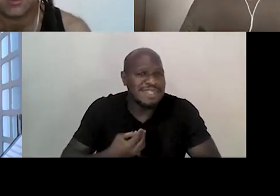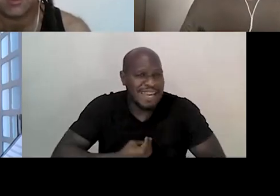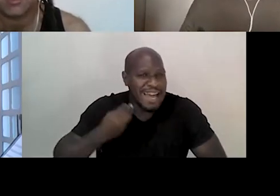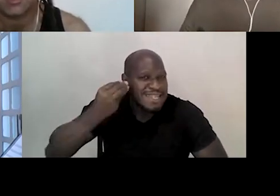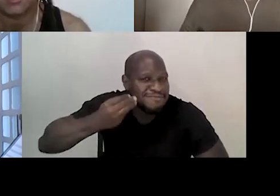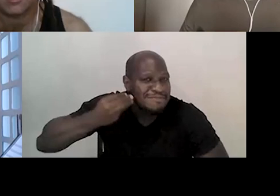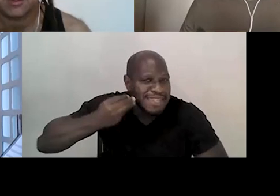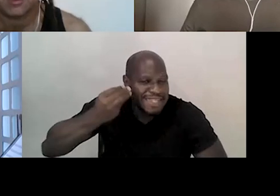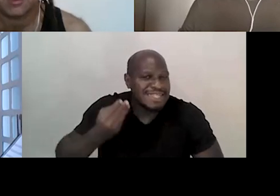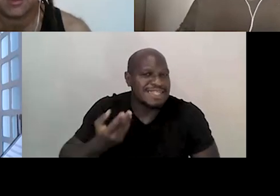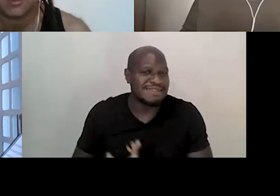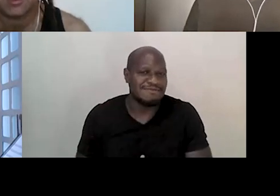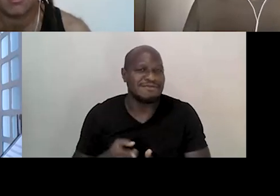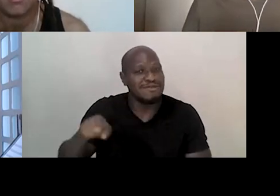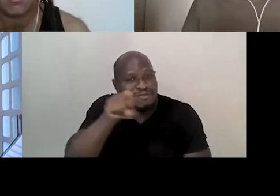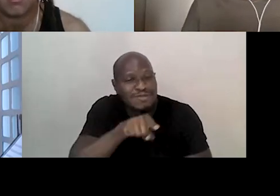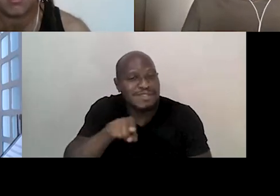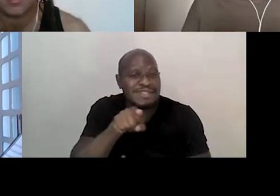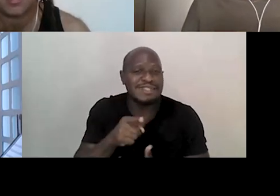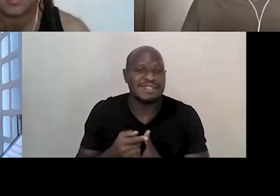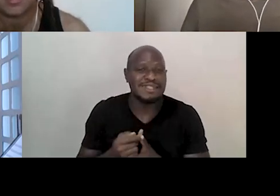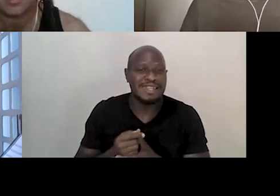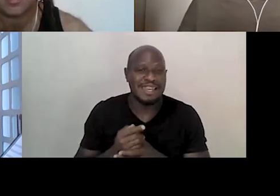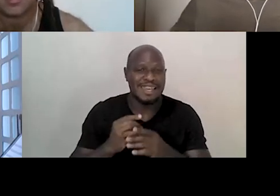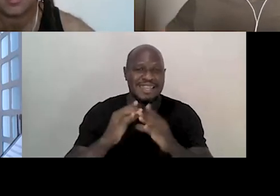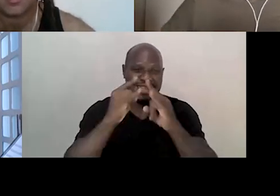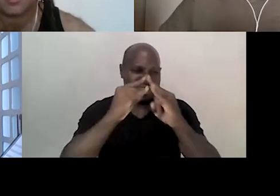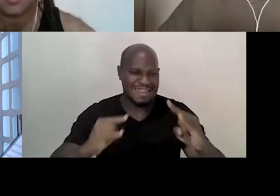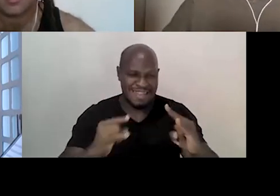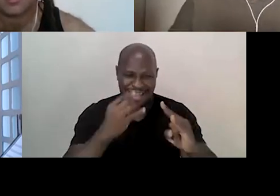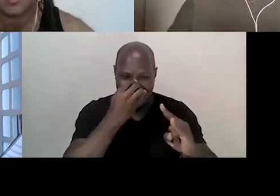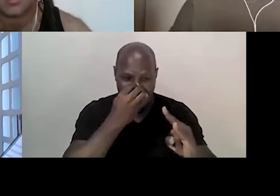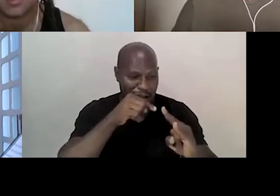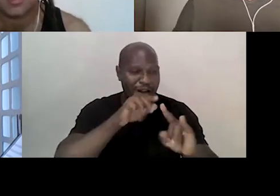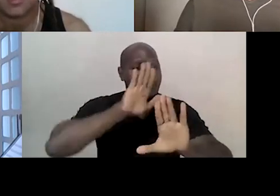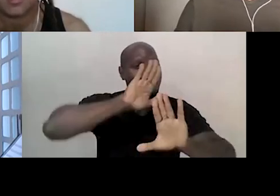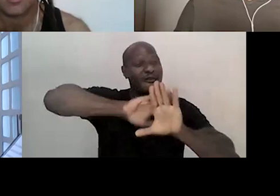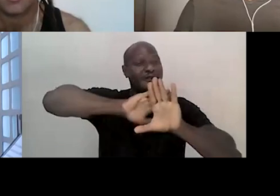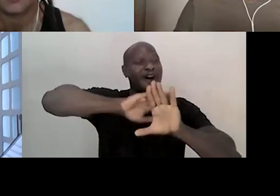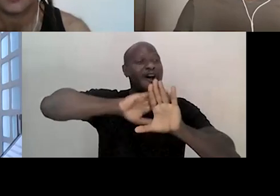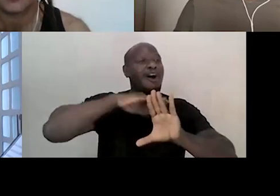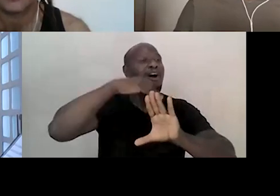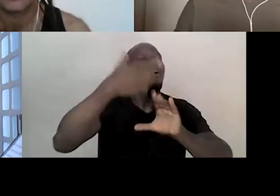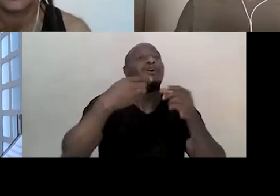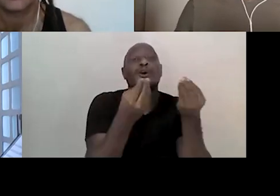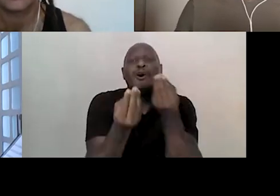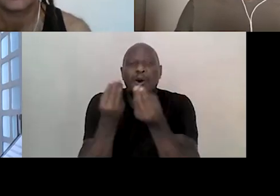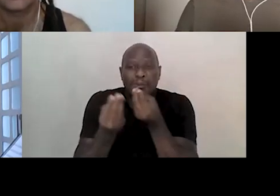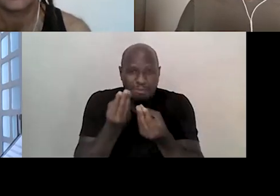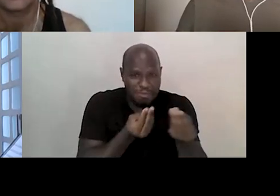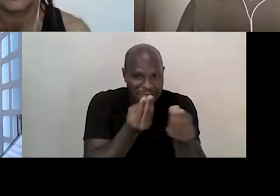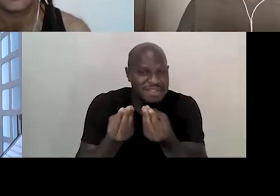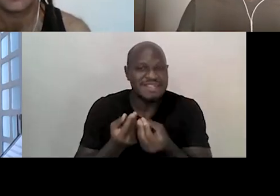de vocês fora do palco, né? Como que ele, né, como essa entidade,